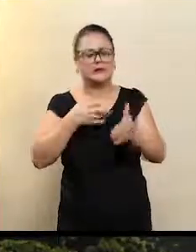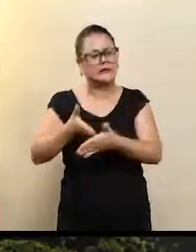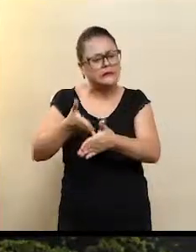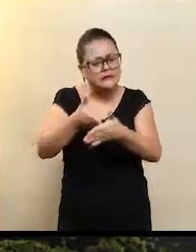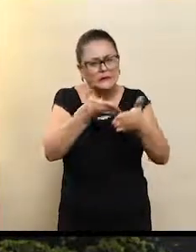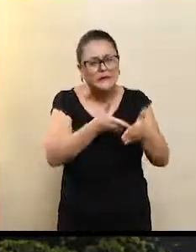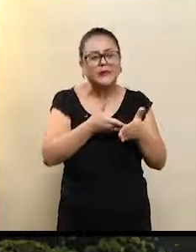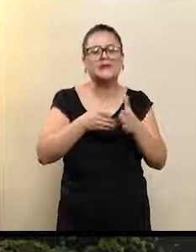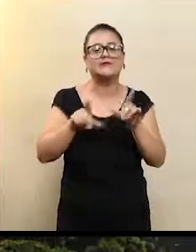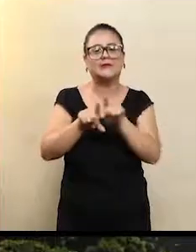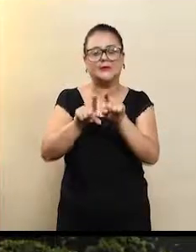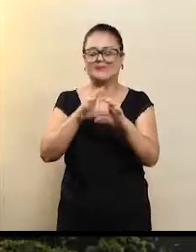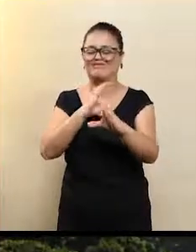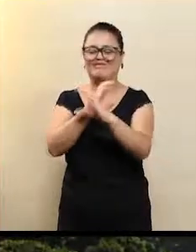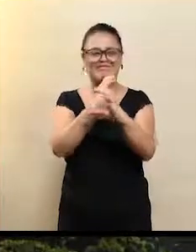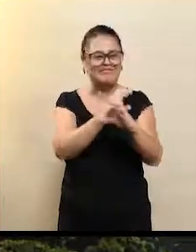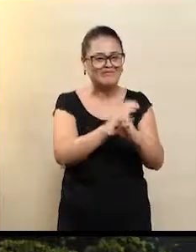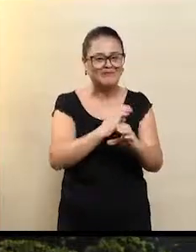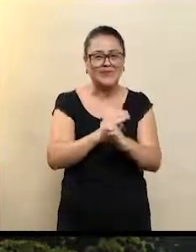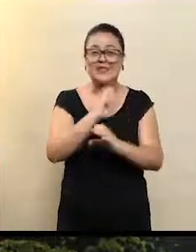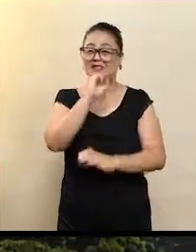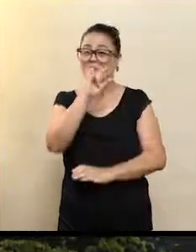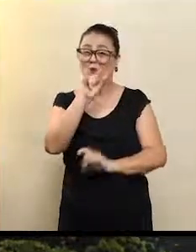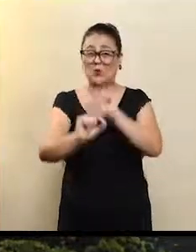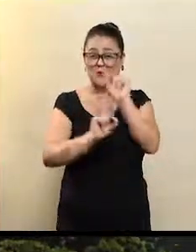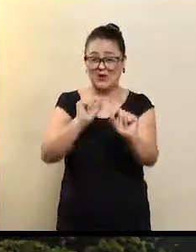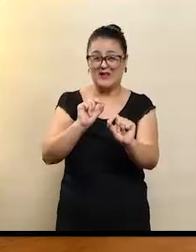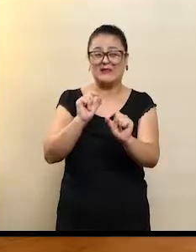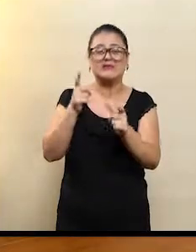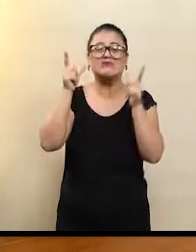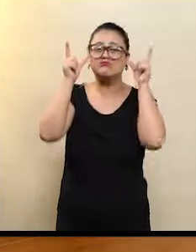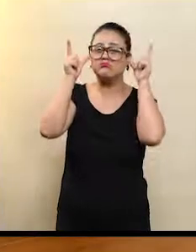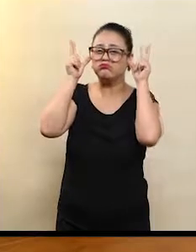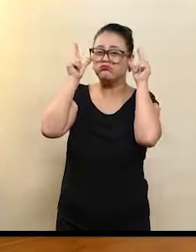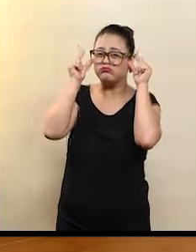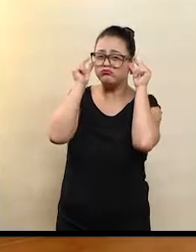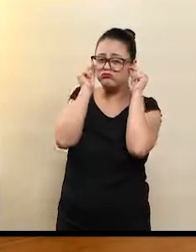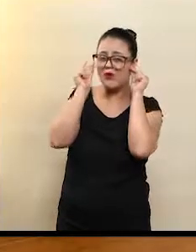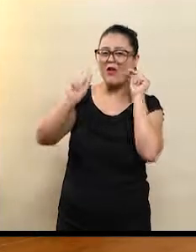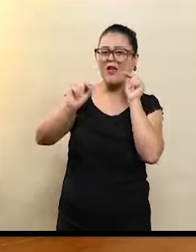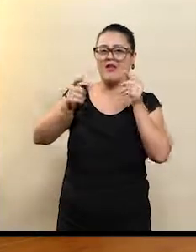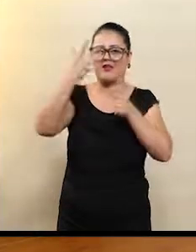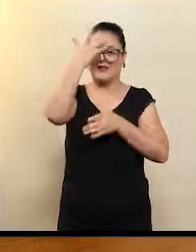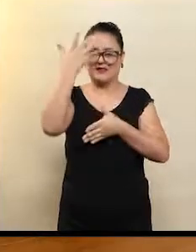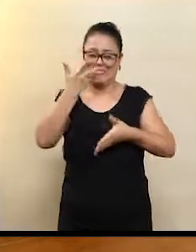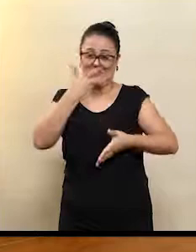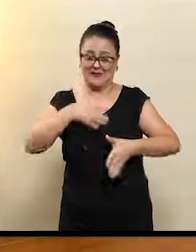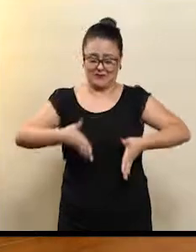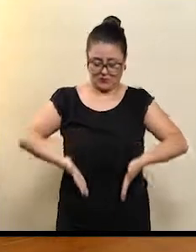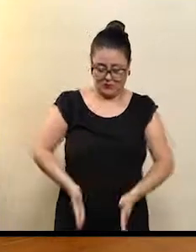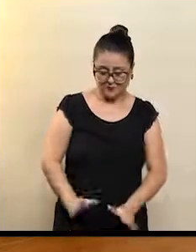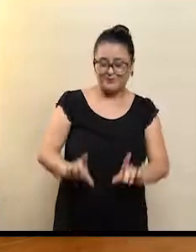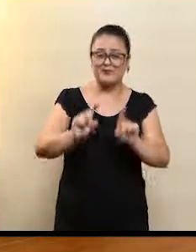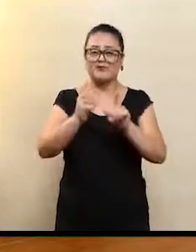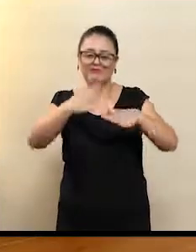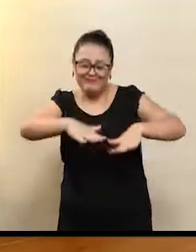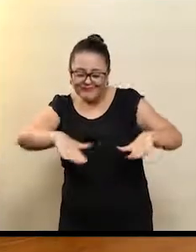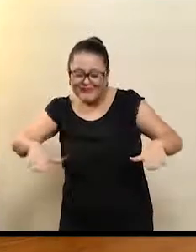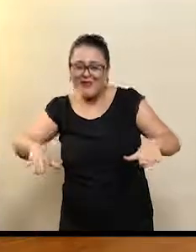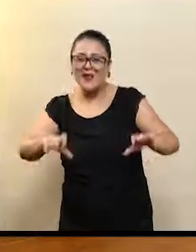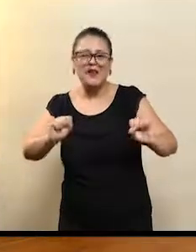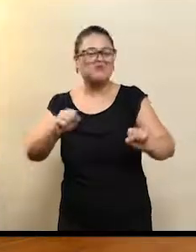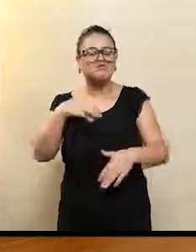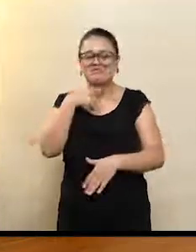E caso essa perda, dependendo do grau, acometa um recém-nascido, uma criança pequena, ela pode até não desenvolver